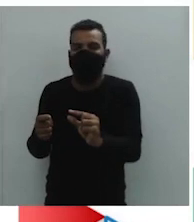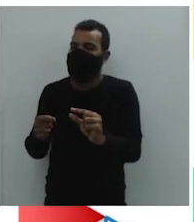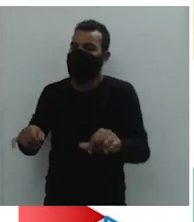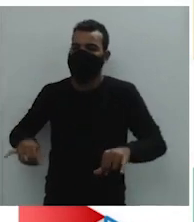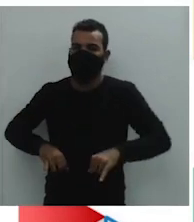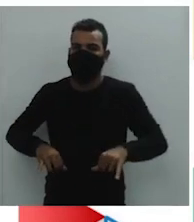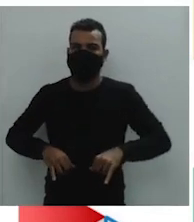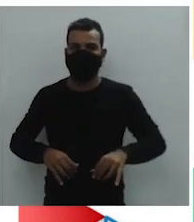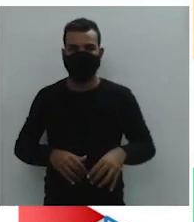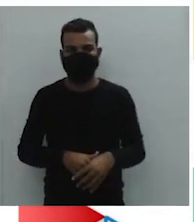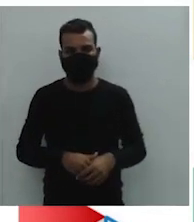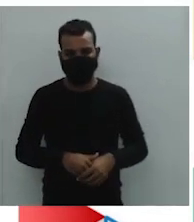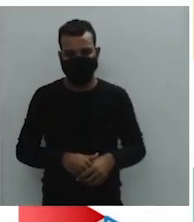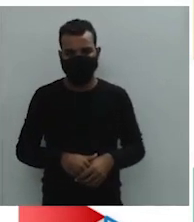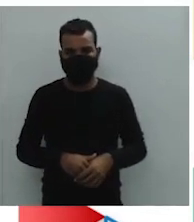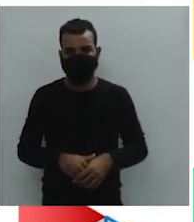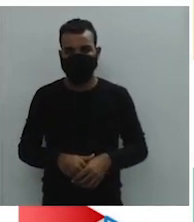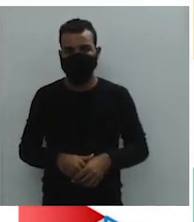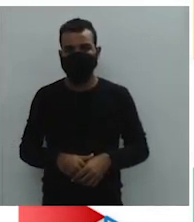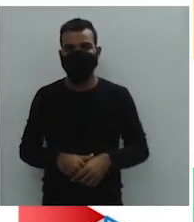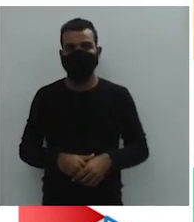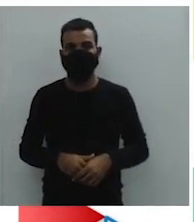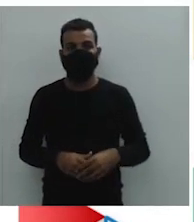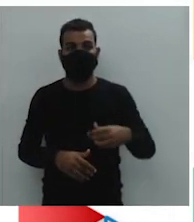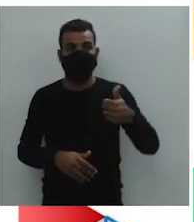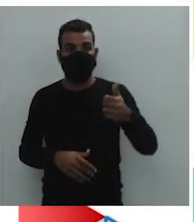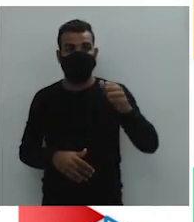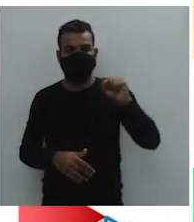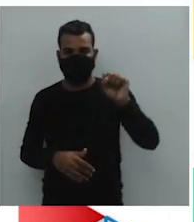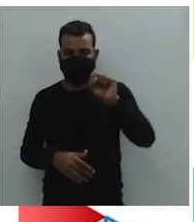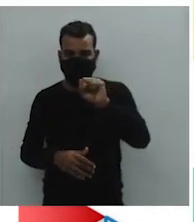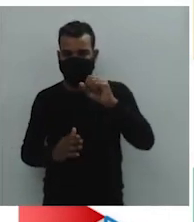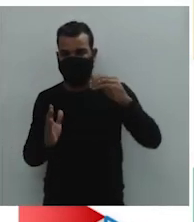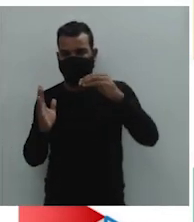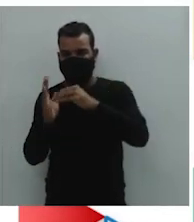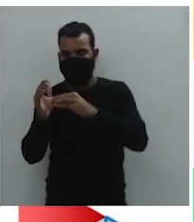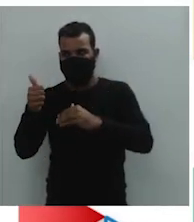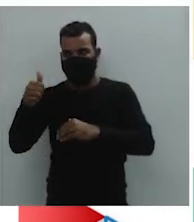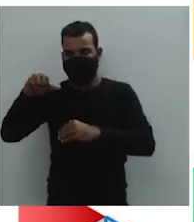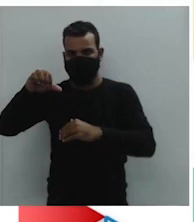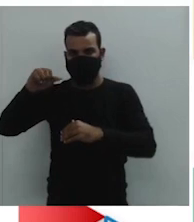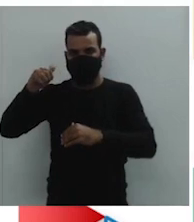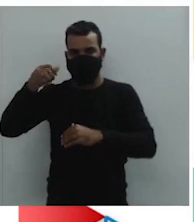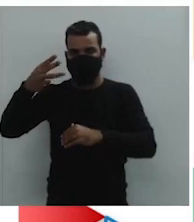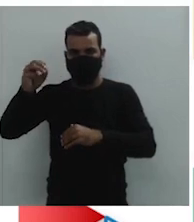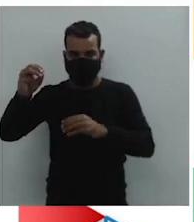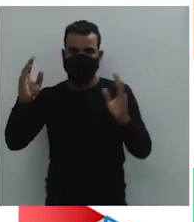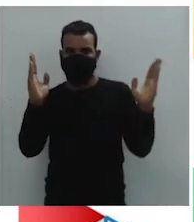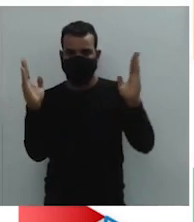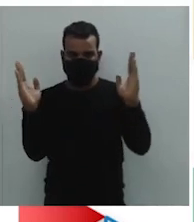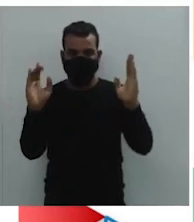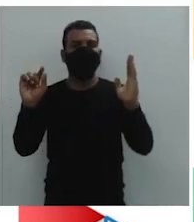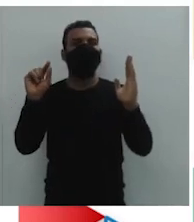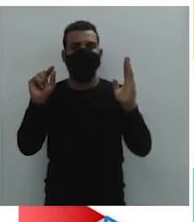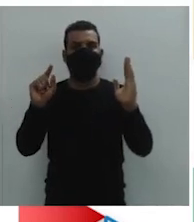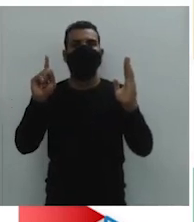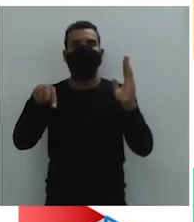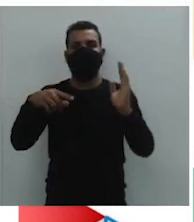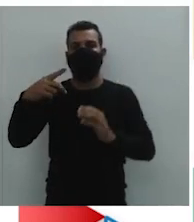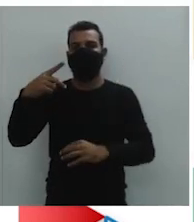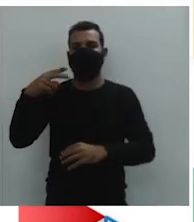E 1888 a 1930, teremos o modelo primário